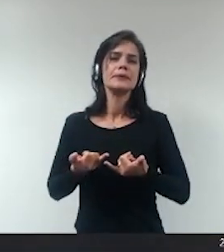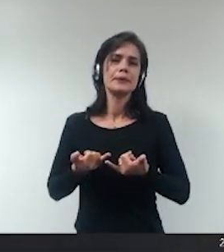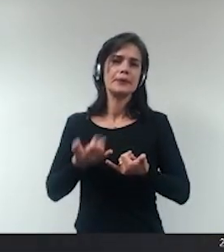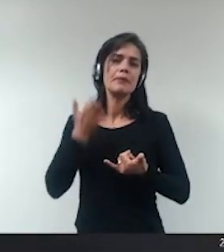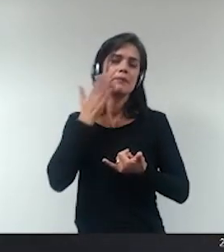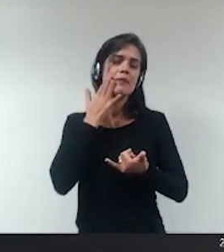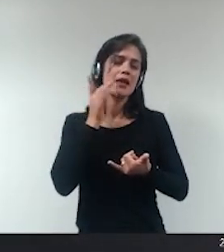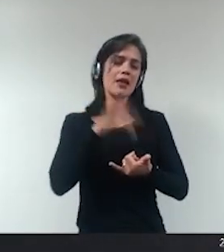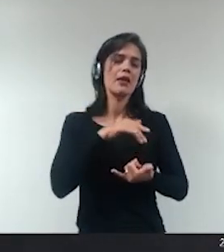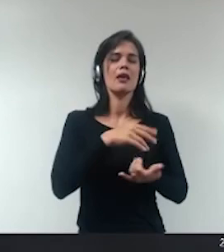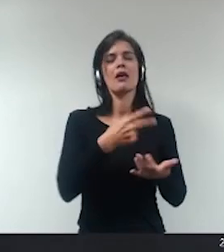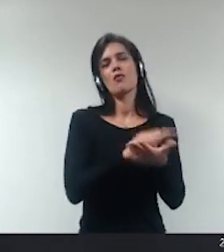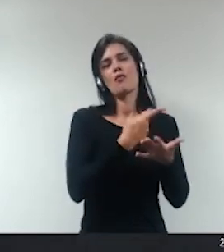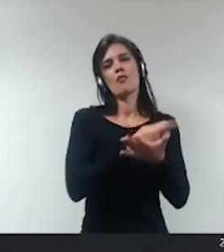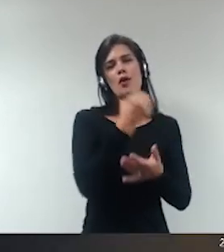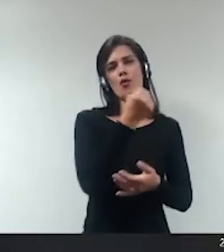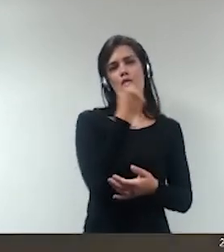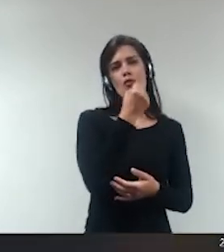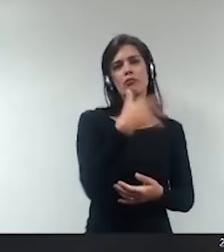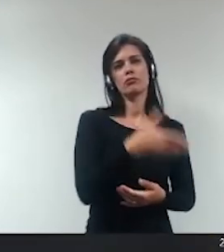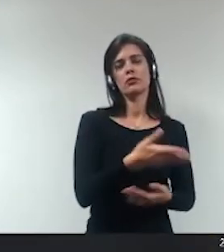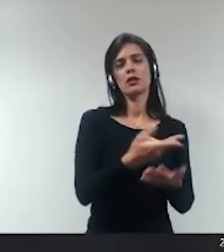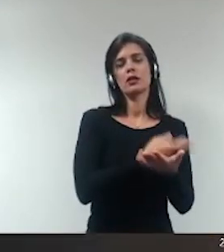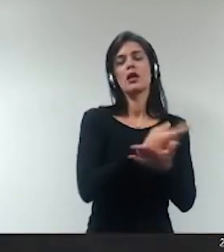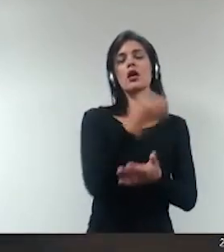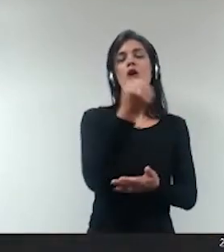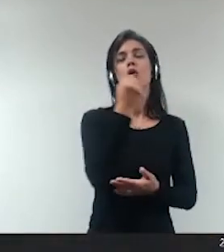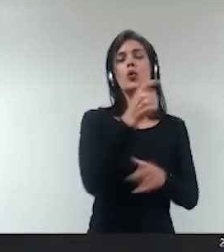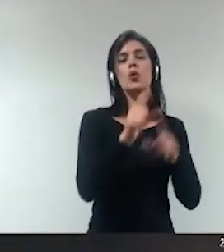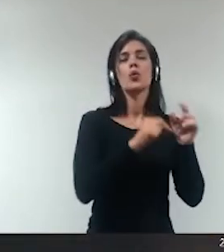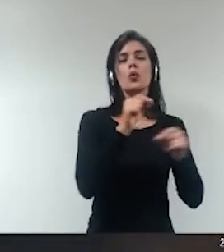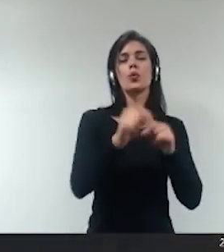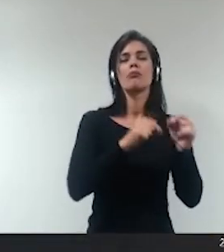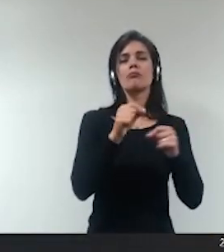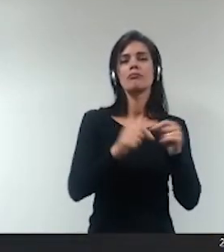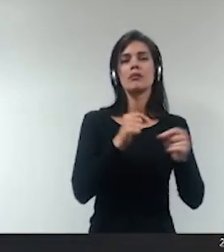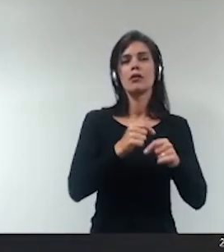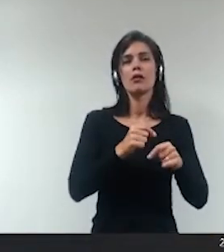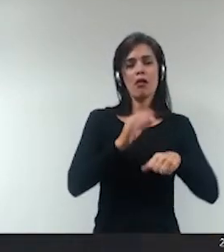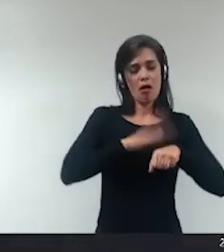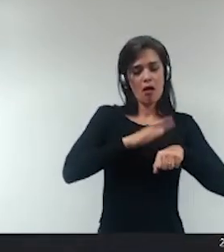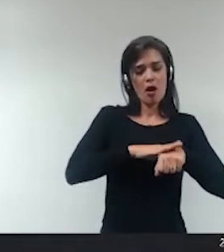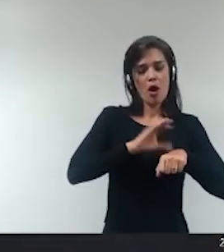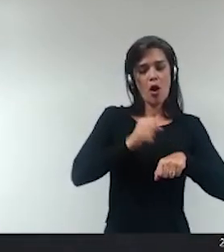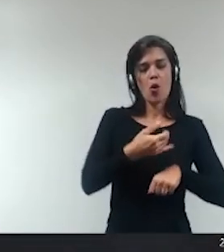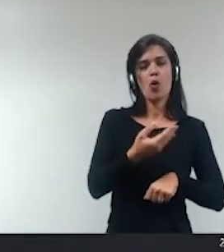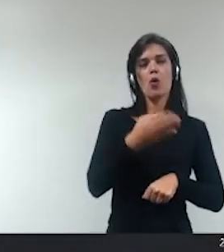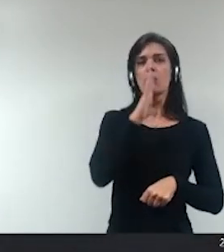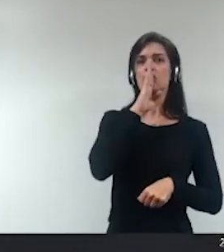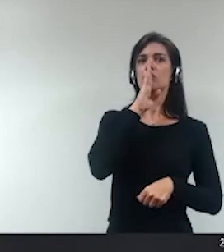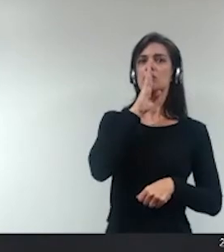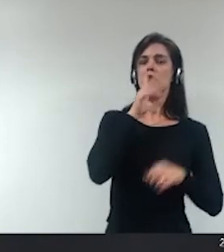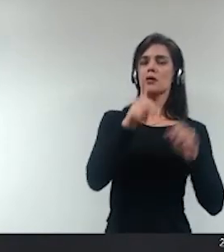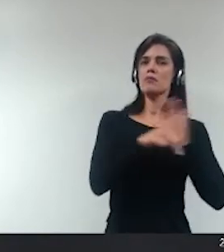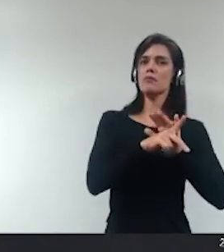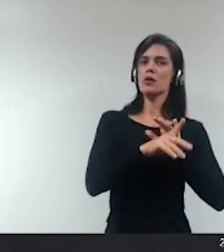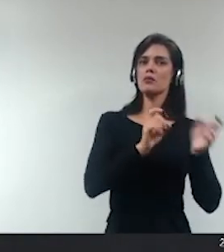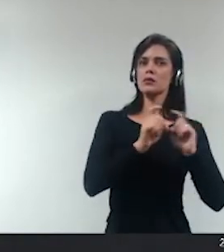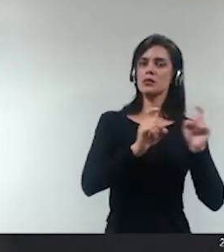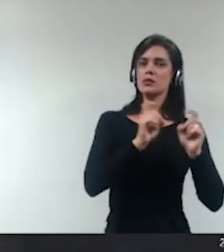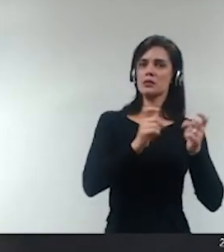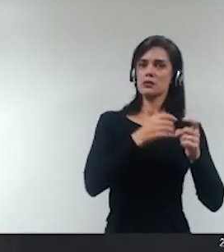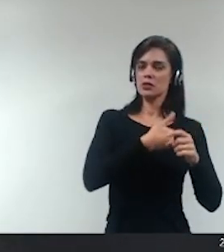erro grosseiro então será erro grosseiro aquele ato ou omissão do gestor público que ouve dar que